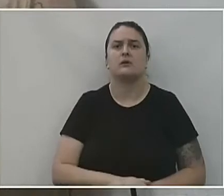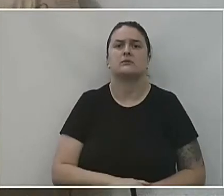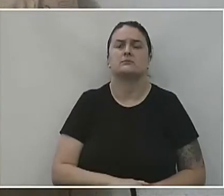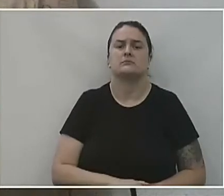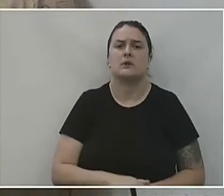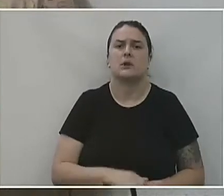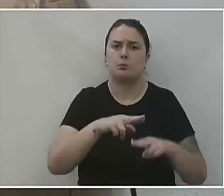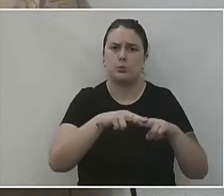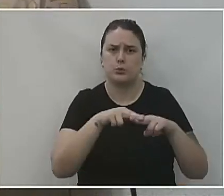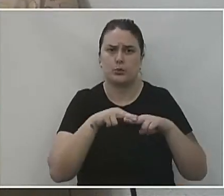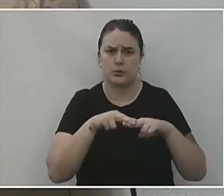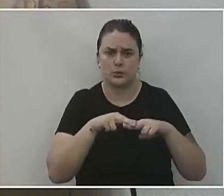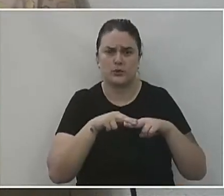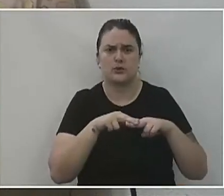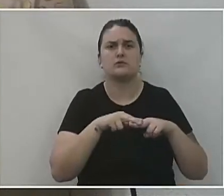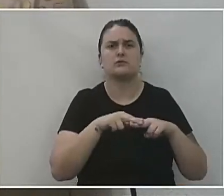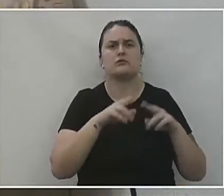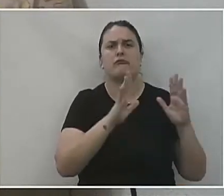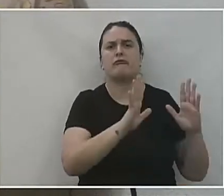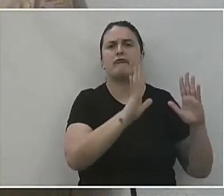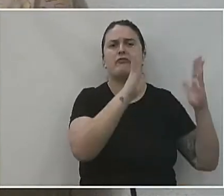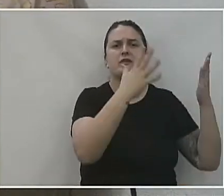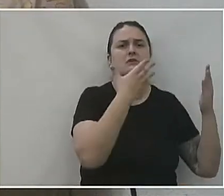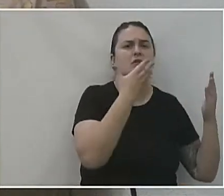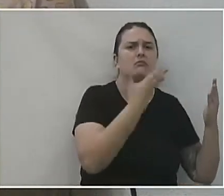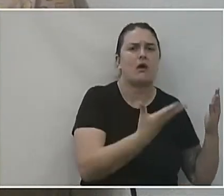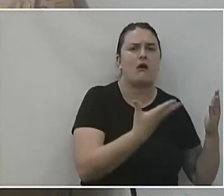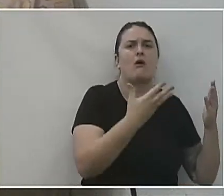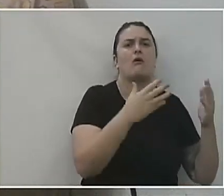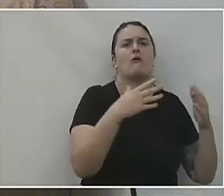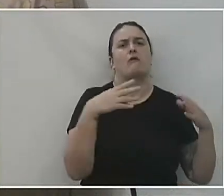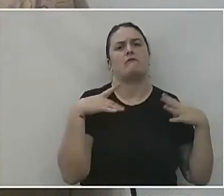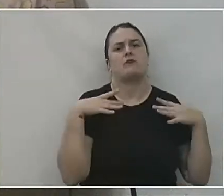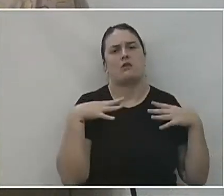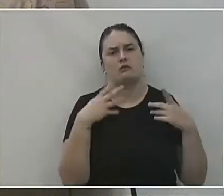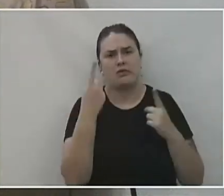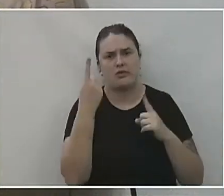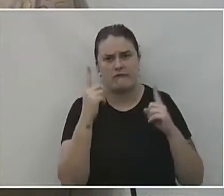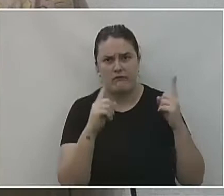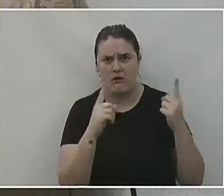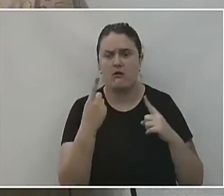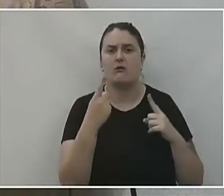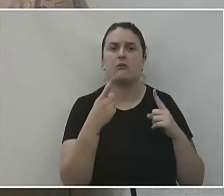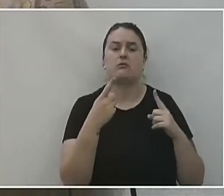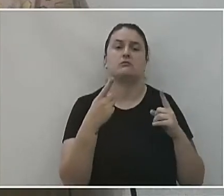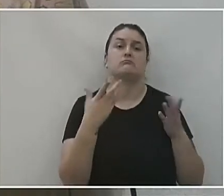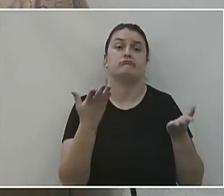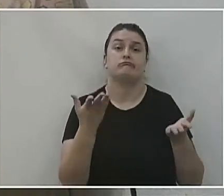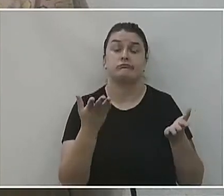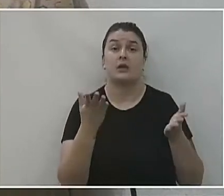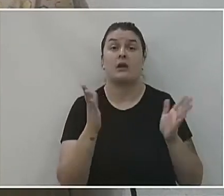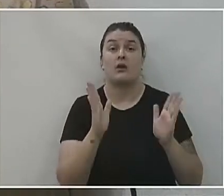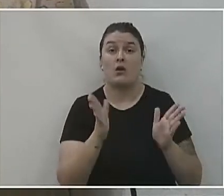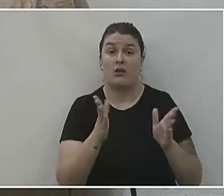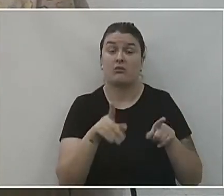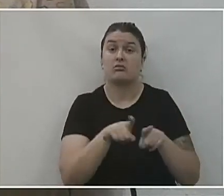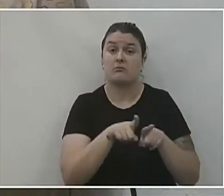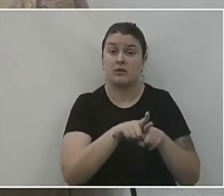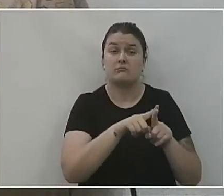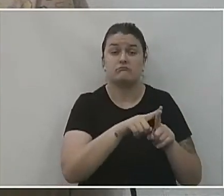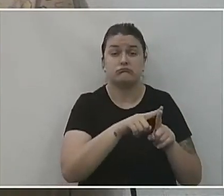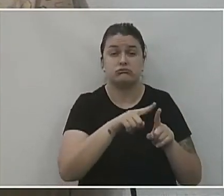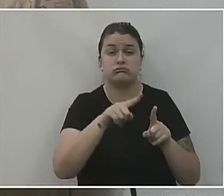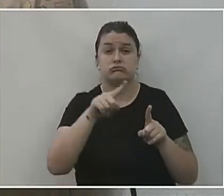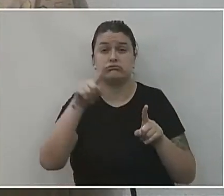situação das festas e fim de ano, o carnaval, a gente está esperando também agora um pico maior